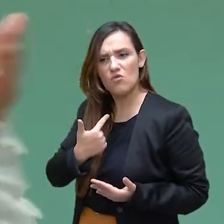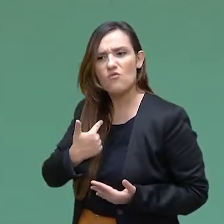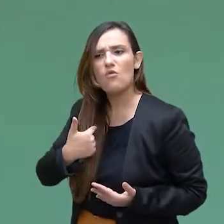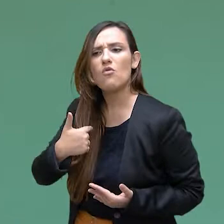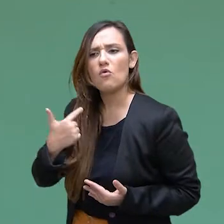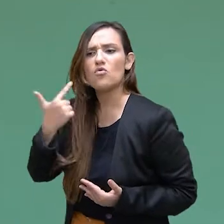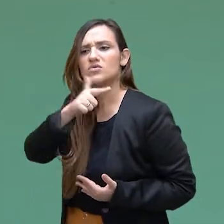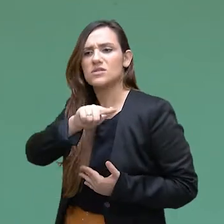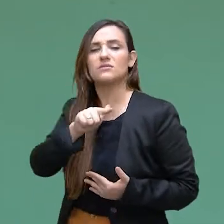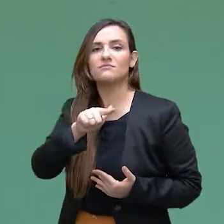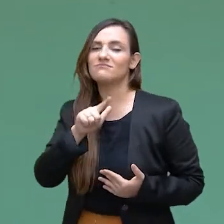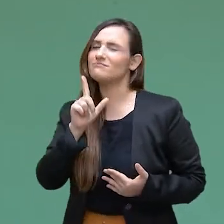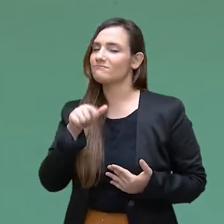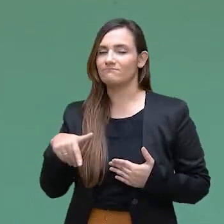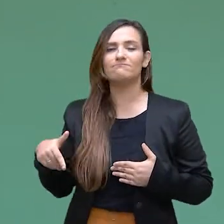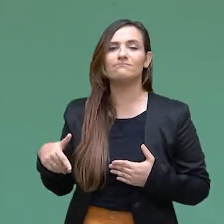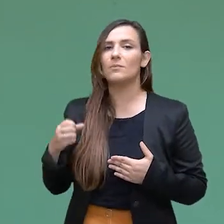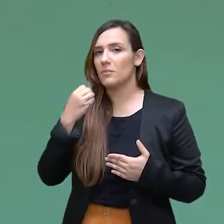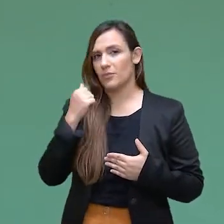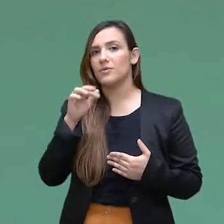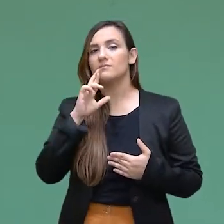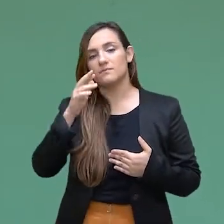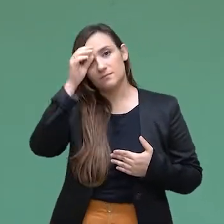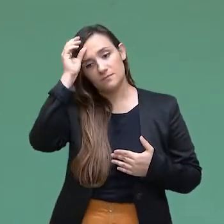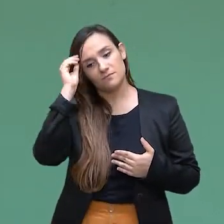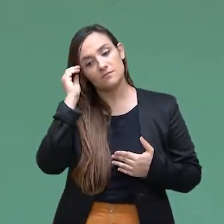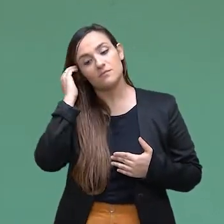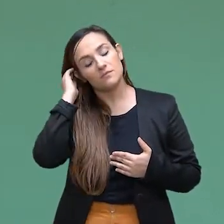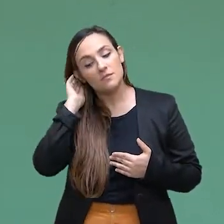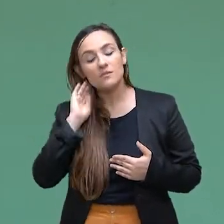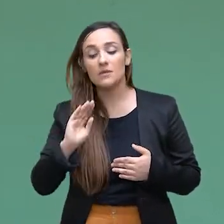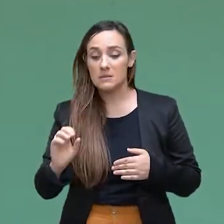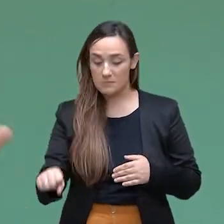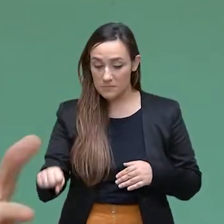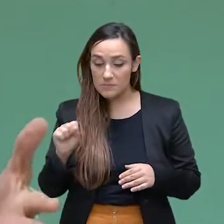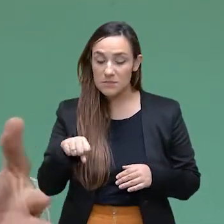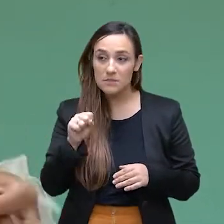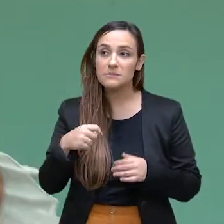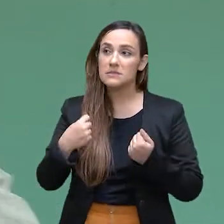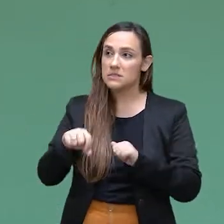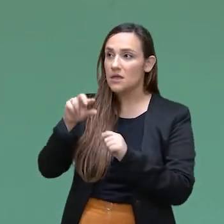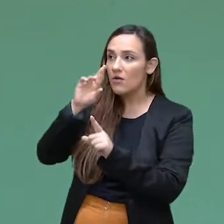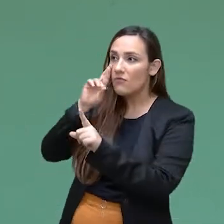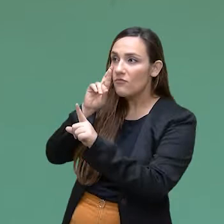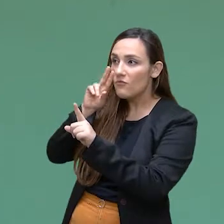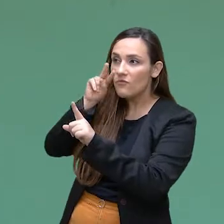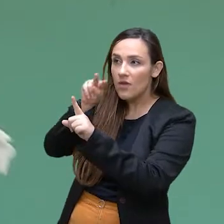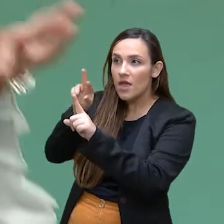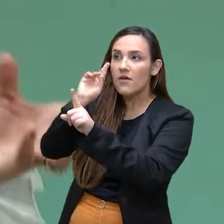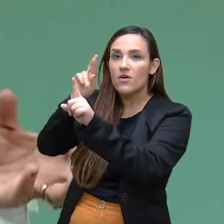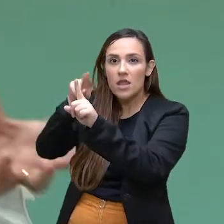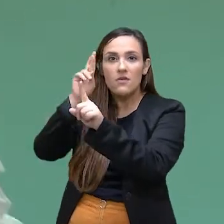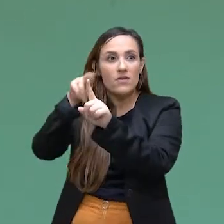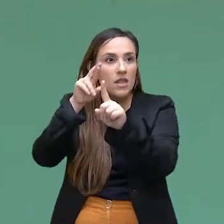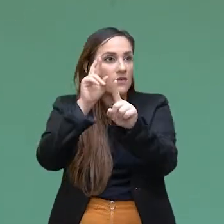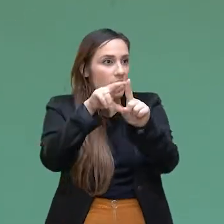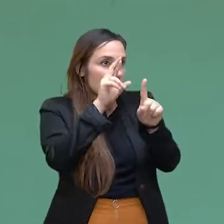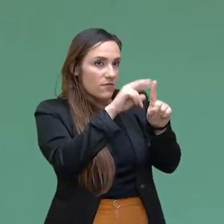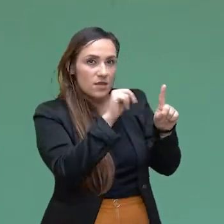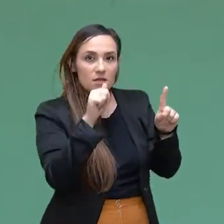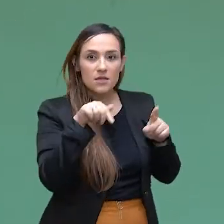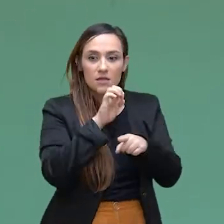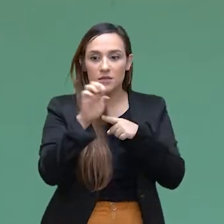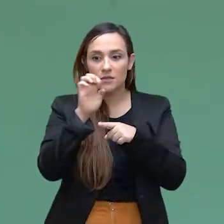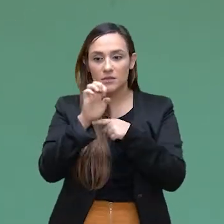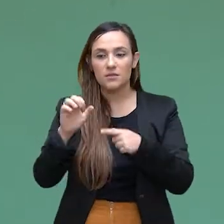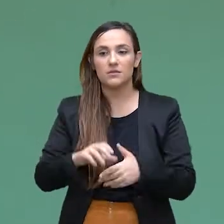caminho sem volta. Então, a gente precisa se inspirar nessas histórias, né? Nessas histórias de grandes mulheres que nós temos